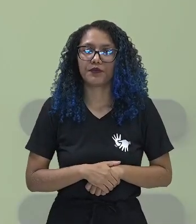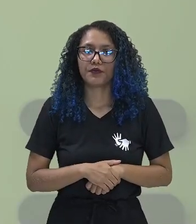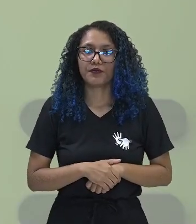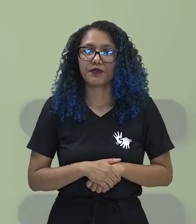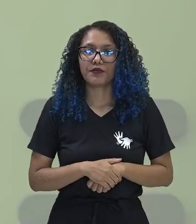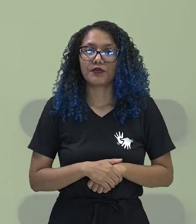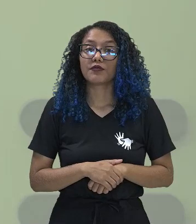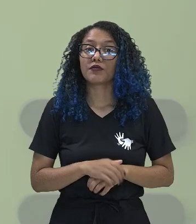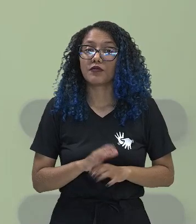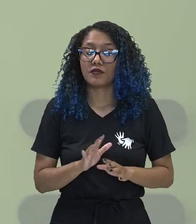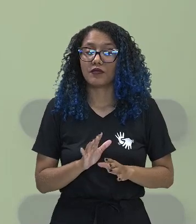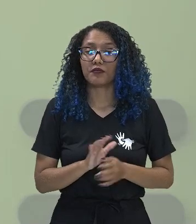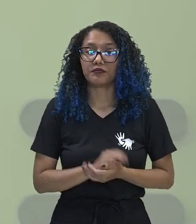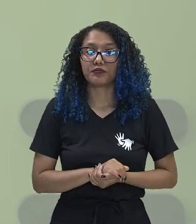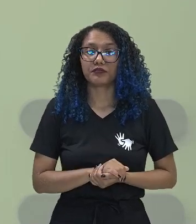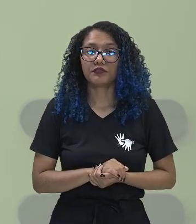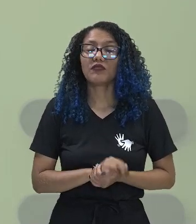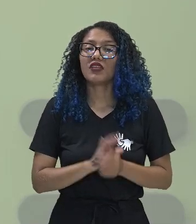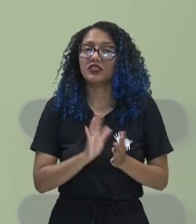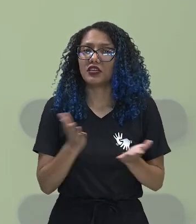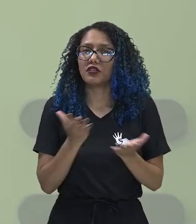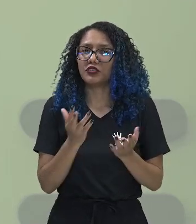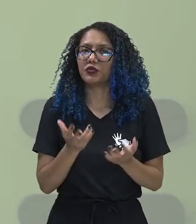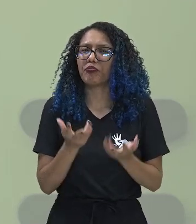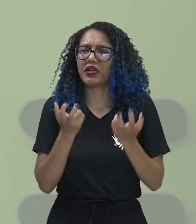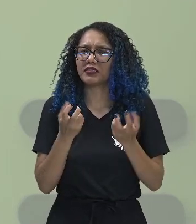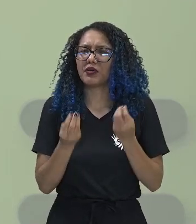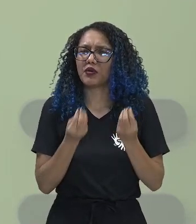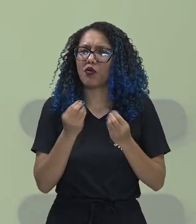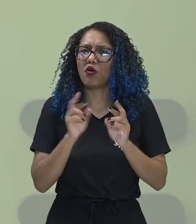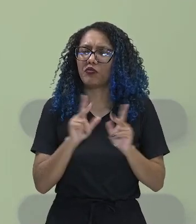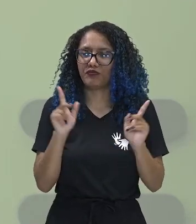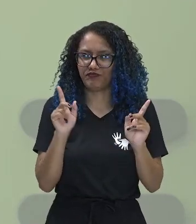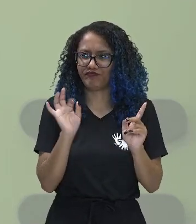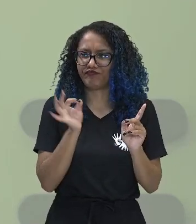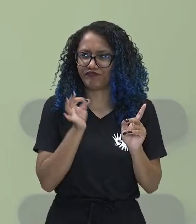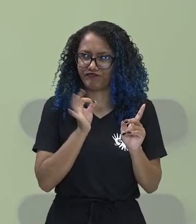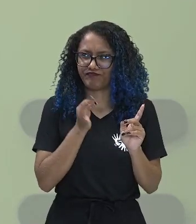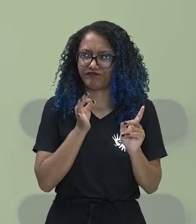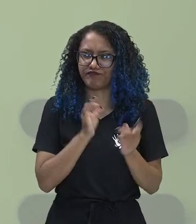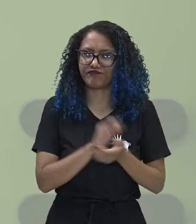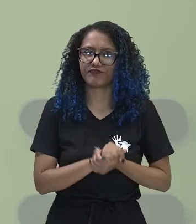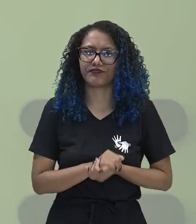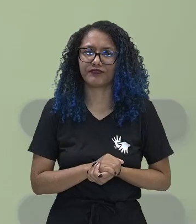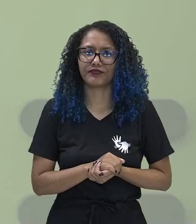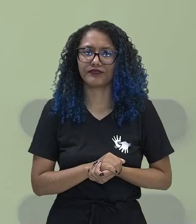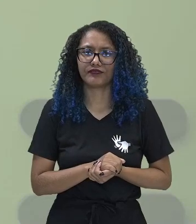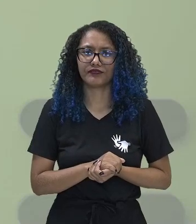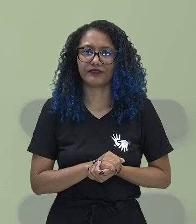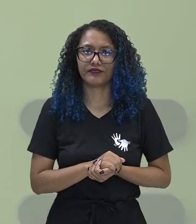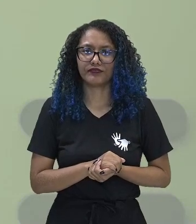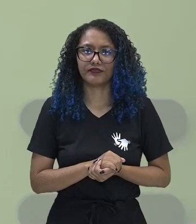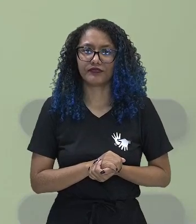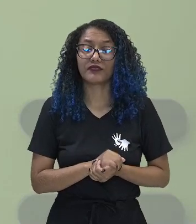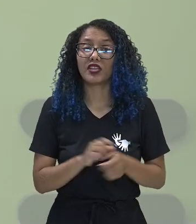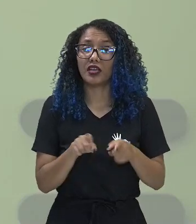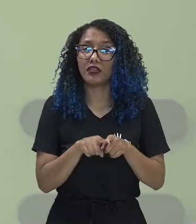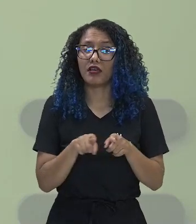até aí a gente consegue diferenciar. Aqui começa o que